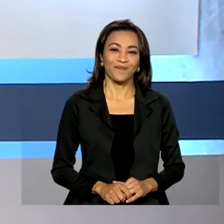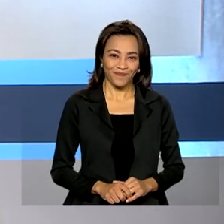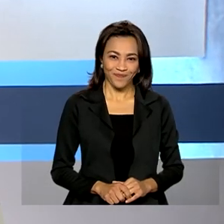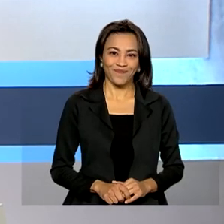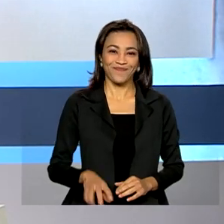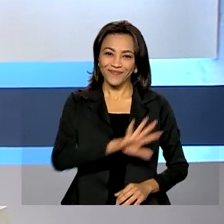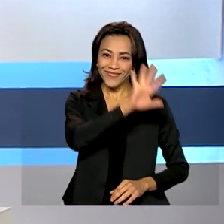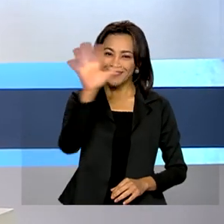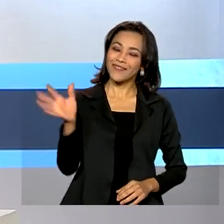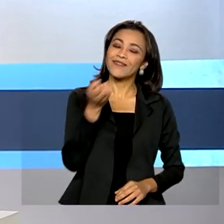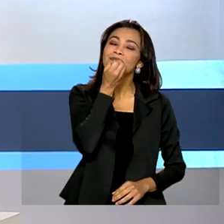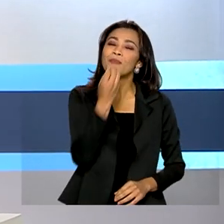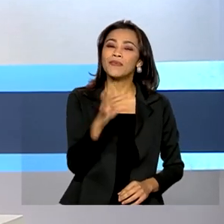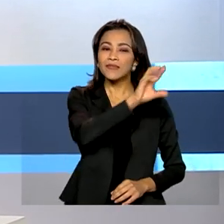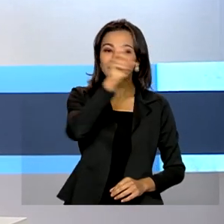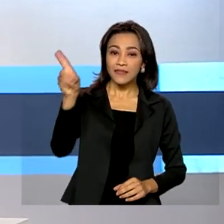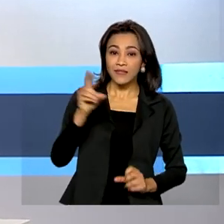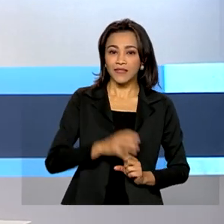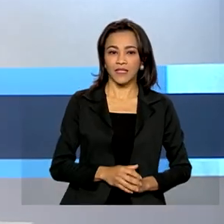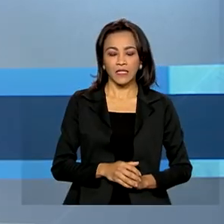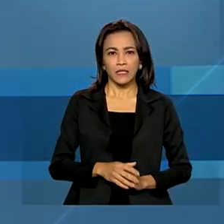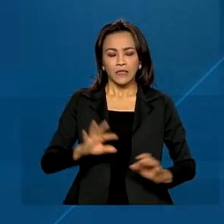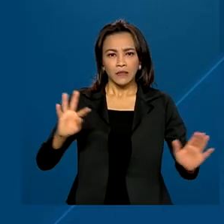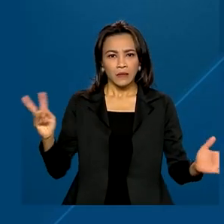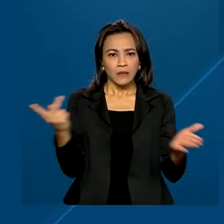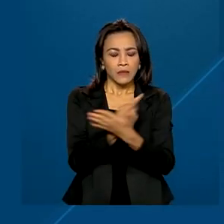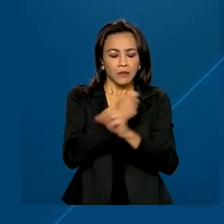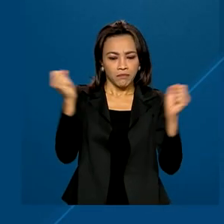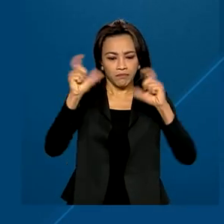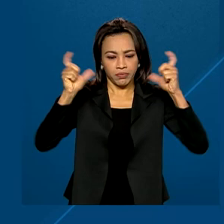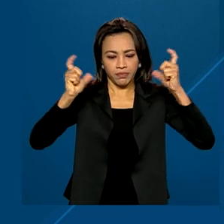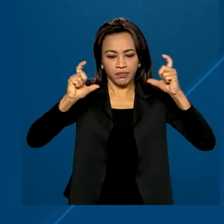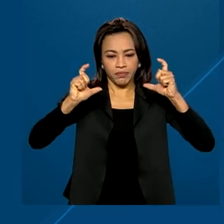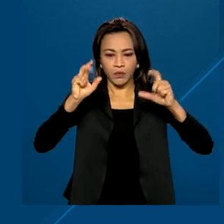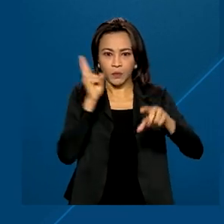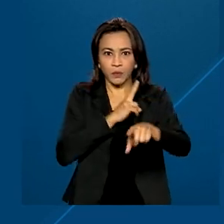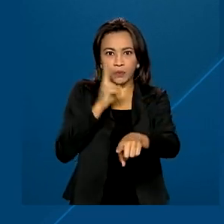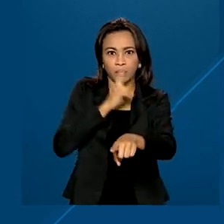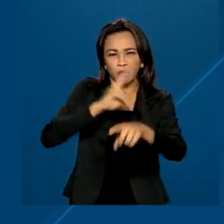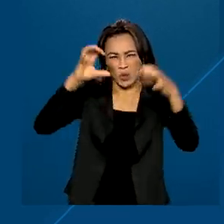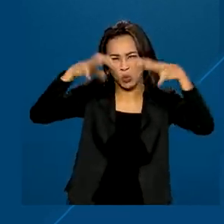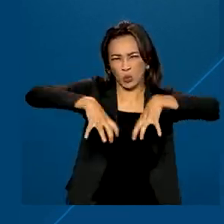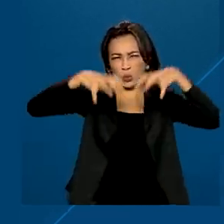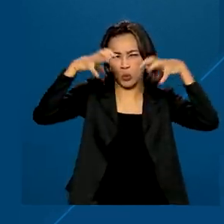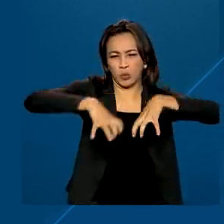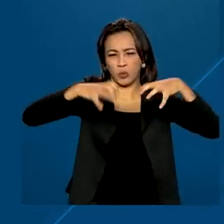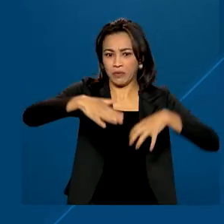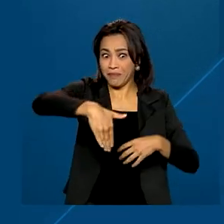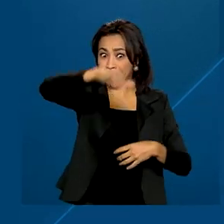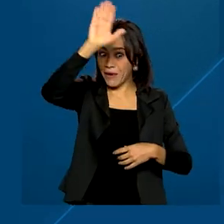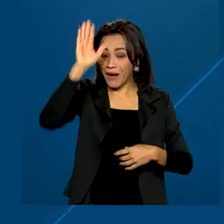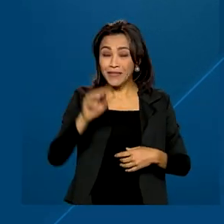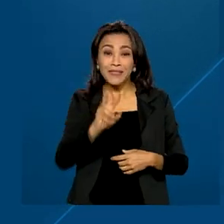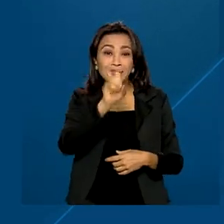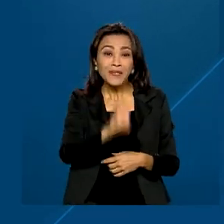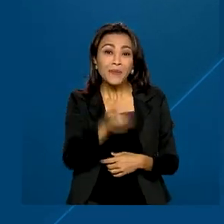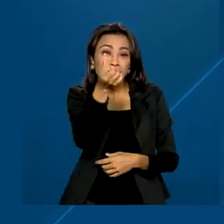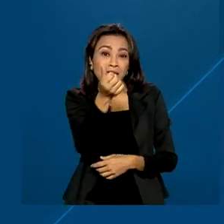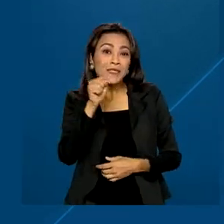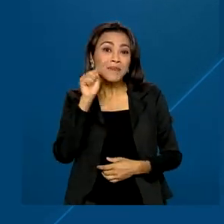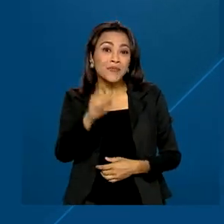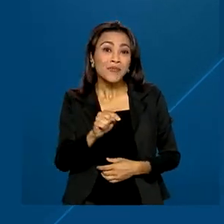Olá, bom dia. Situação de emergência. Chuvas deixam mais de 56 mil